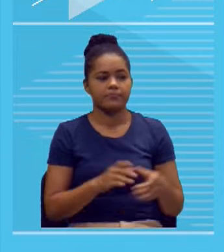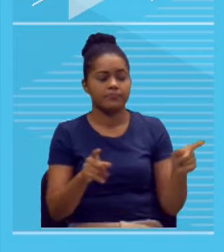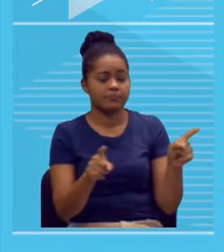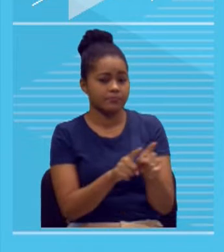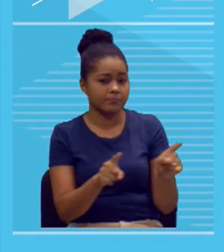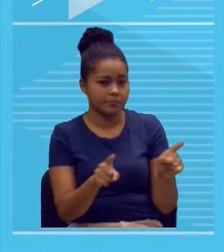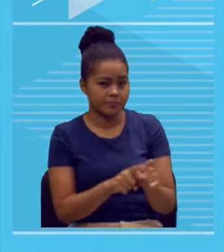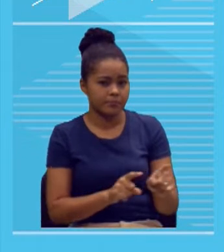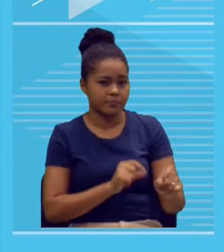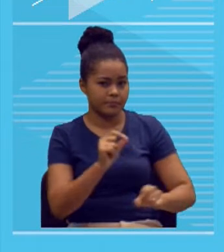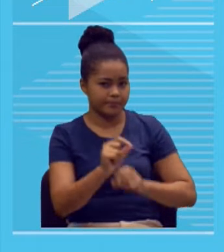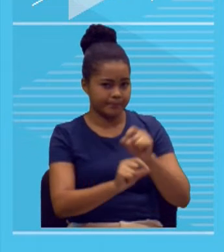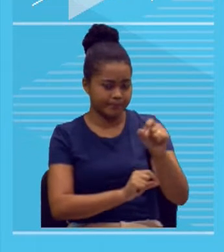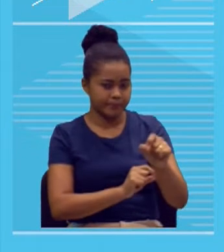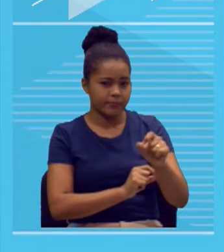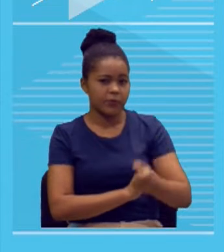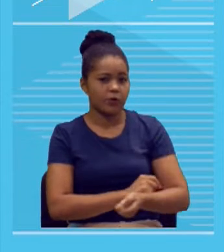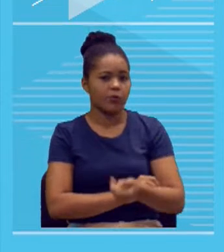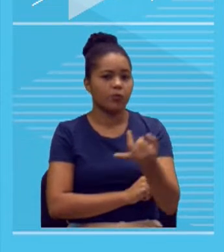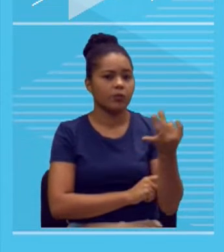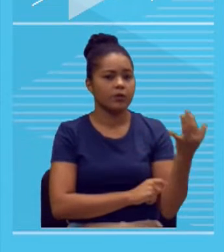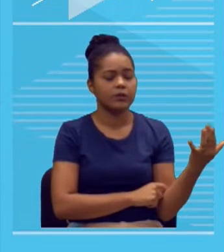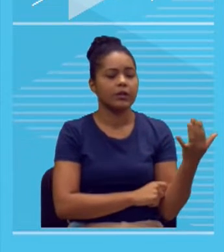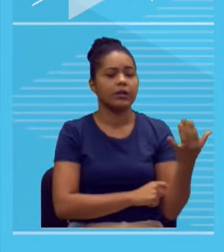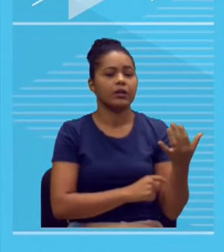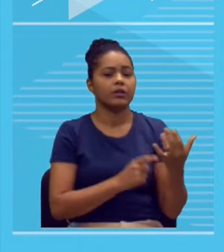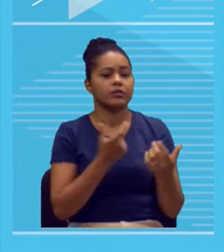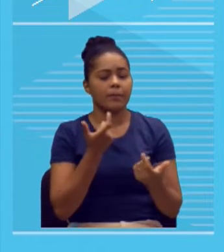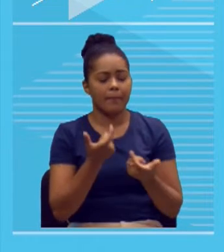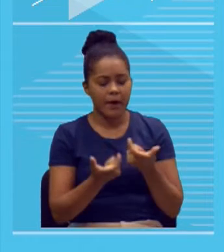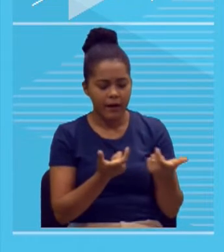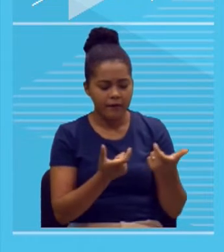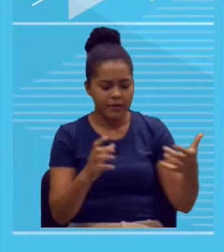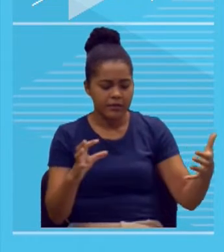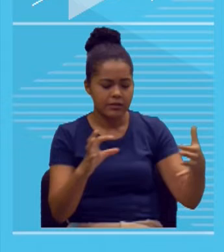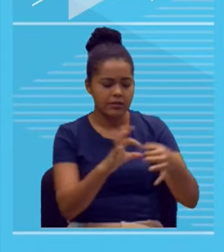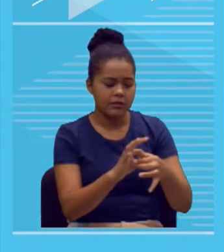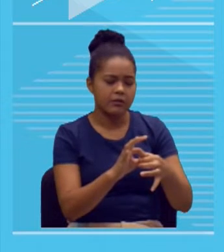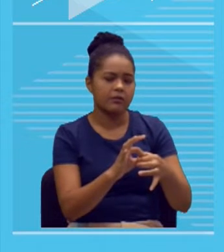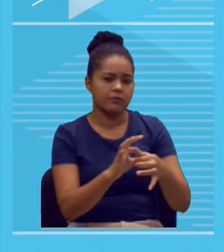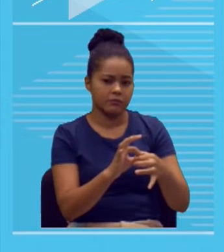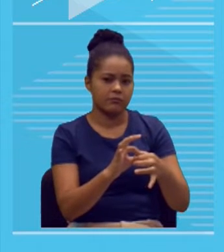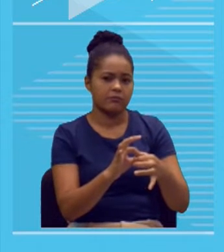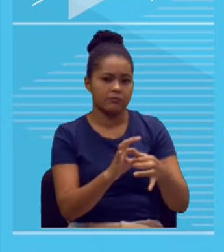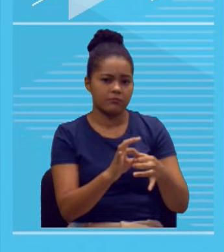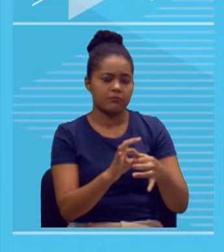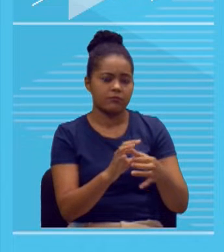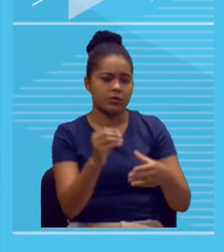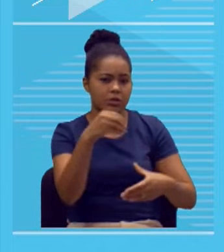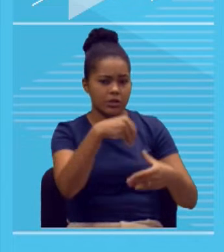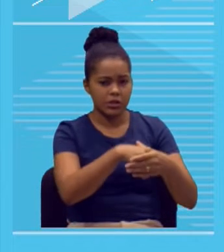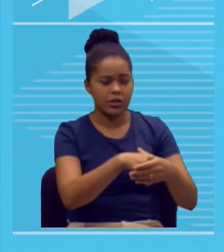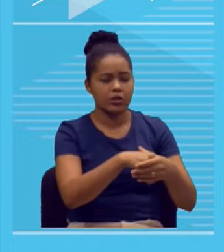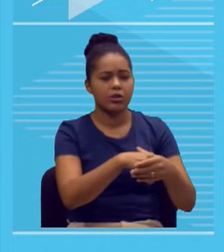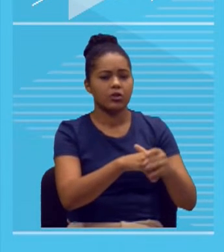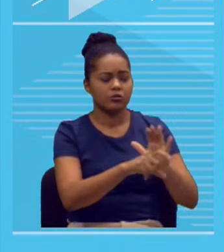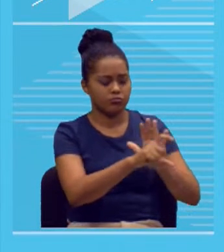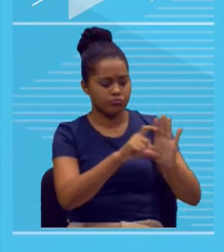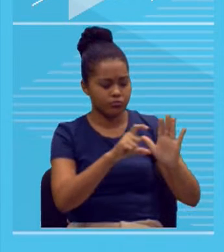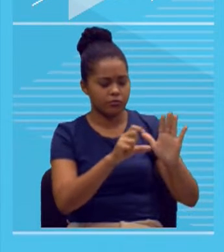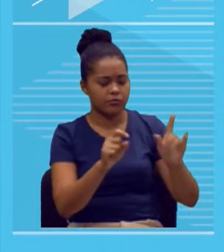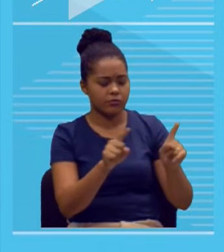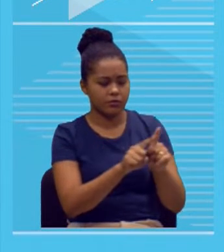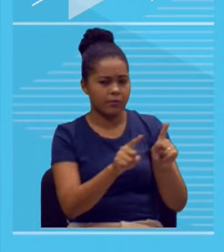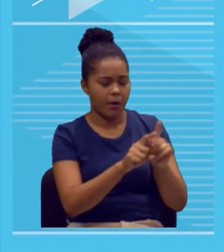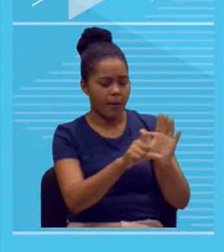de conectivos, tanto intraparagrafais como interparagrafais do tipo operador argumentativo,